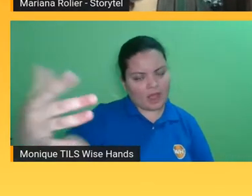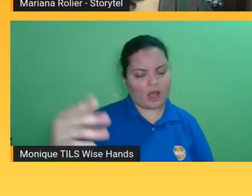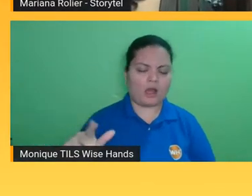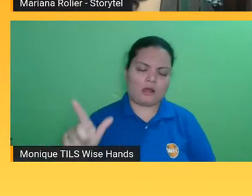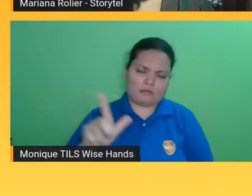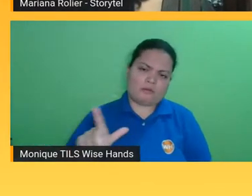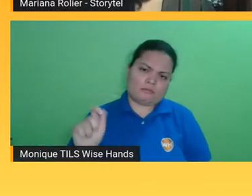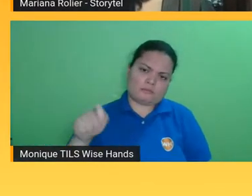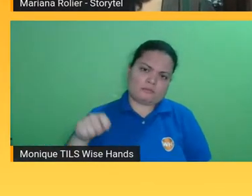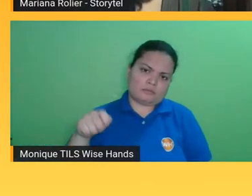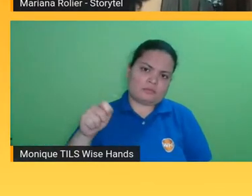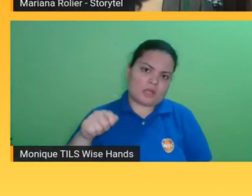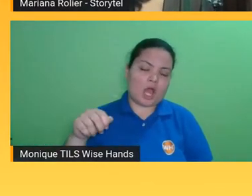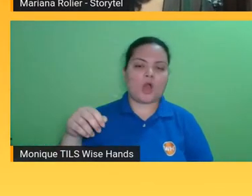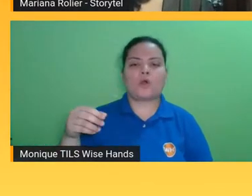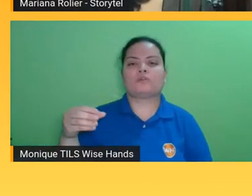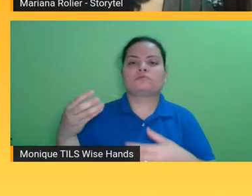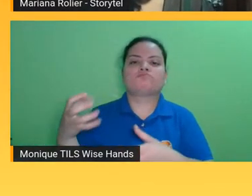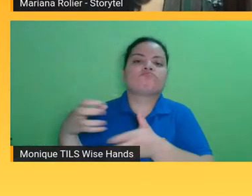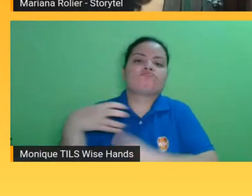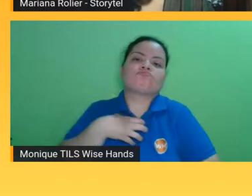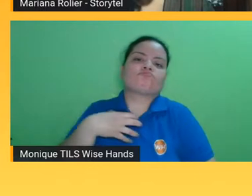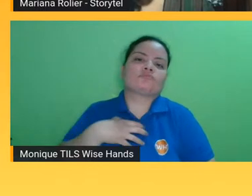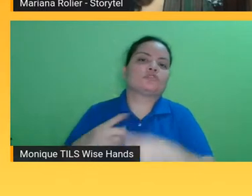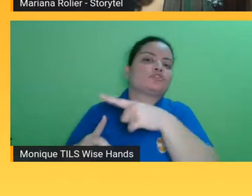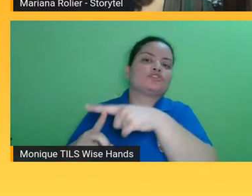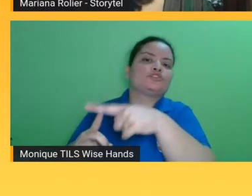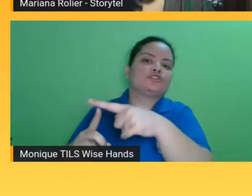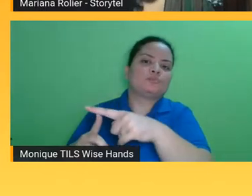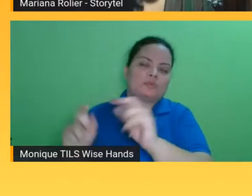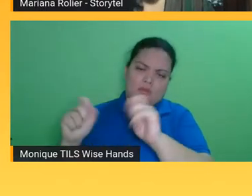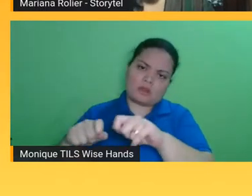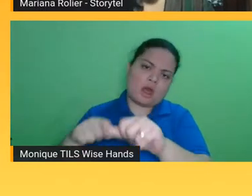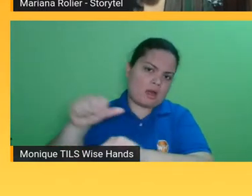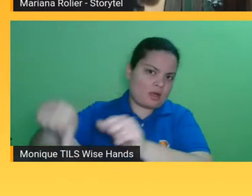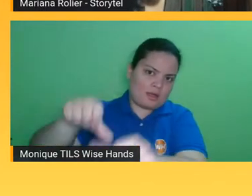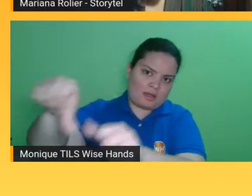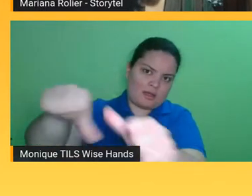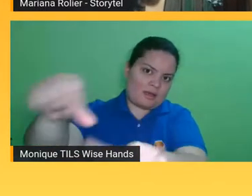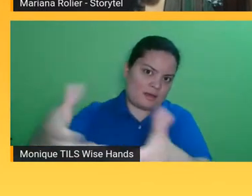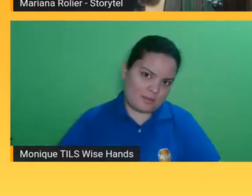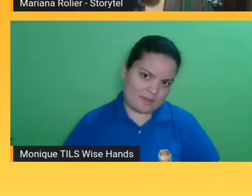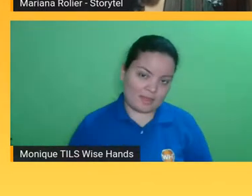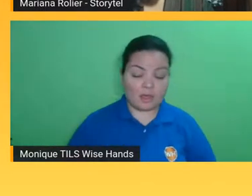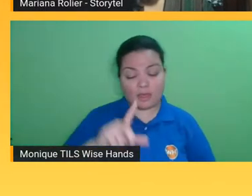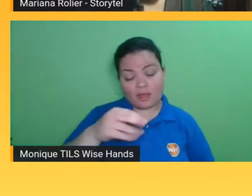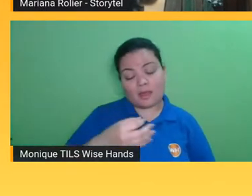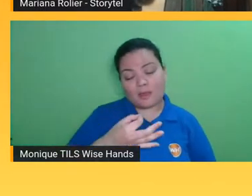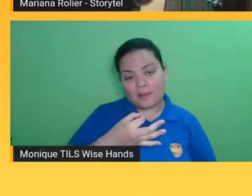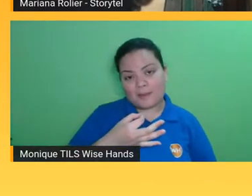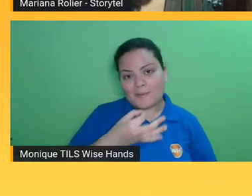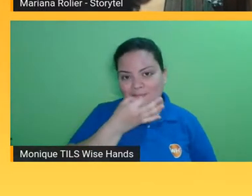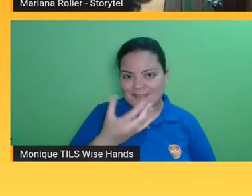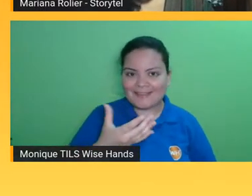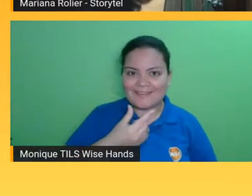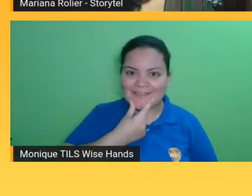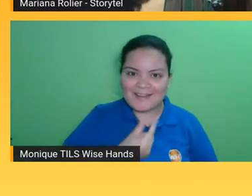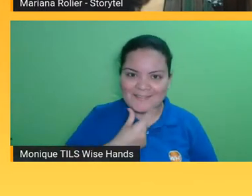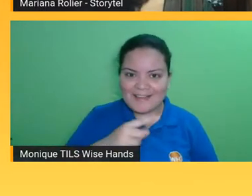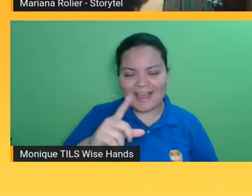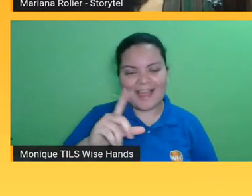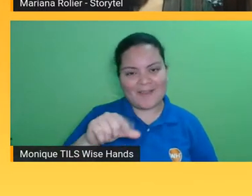mas eu acho essa relação é interessante o Rafael ter colocado essa essa relação ainda do que a gente tem do